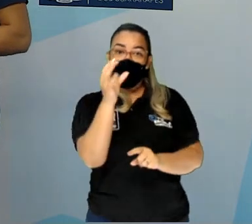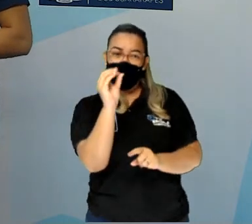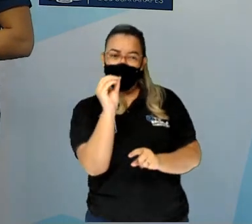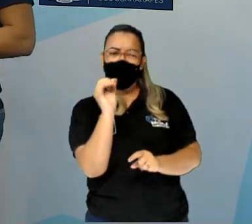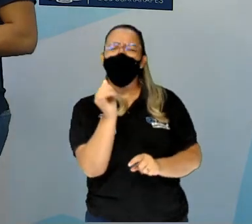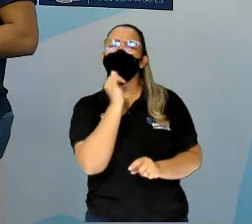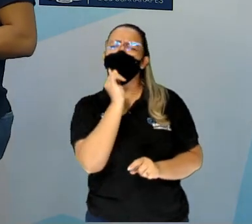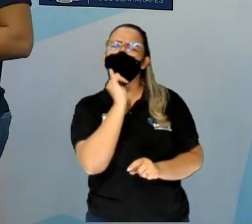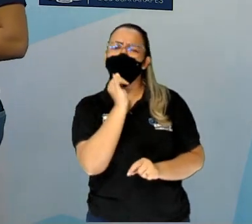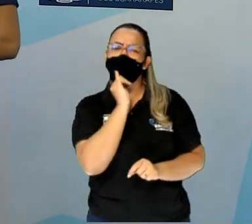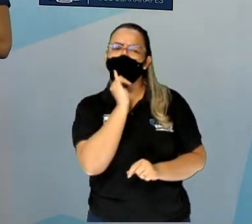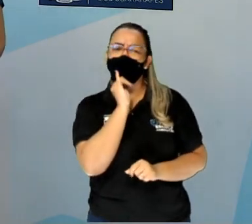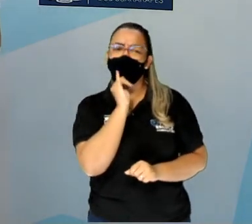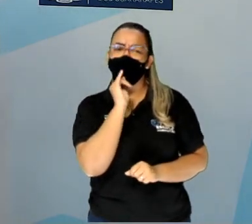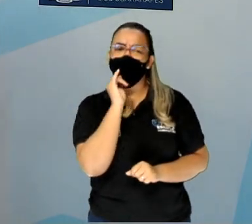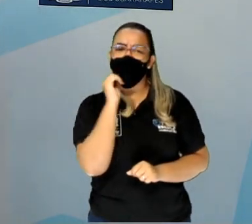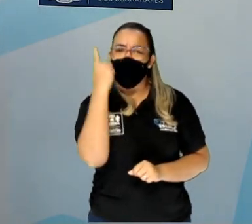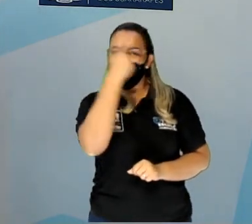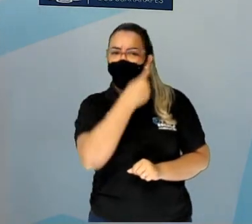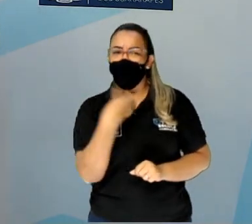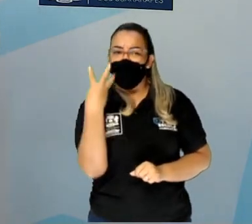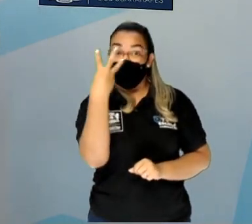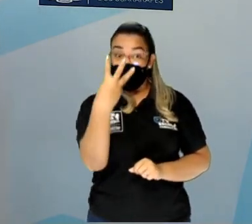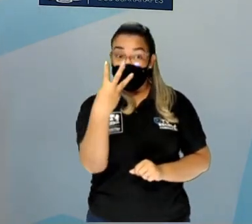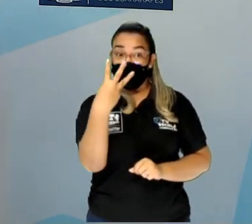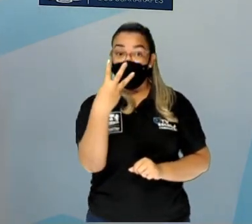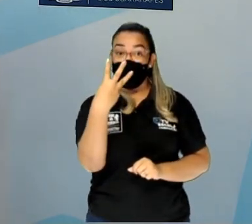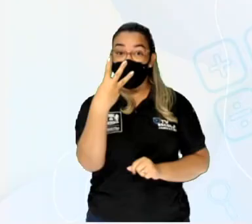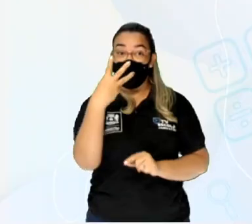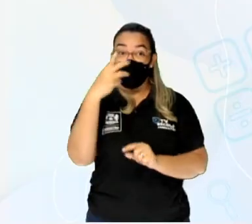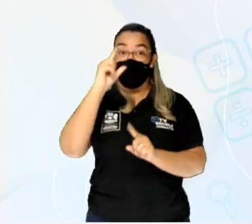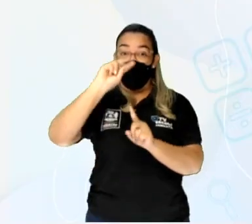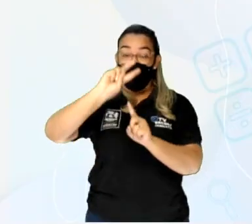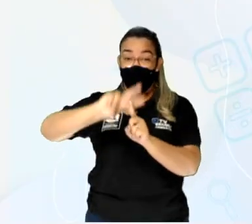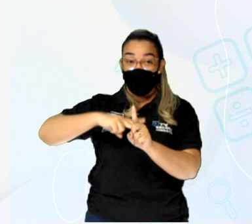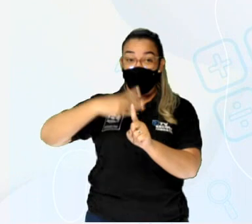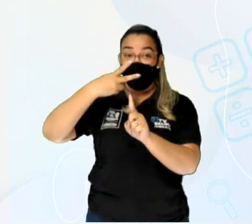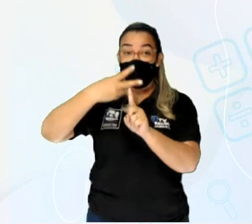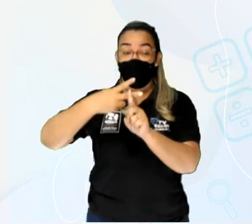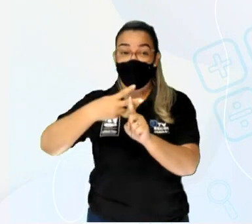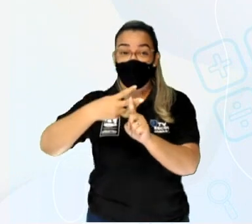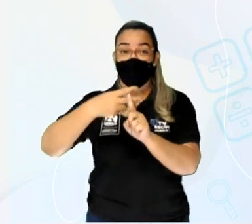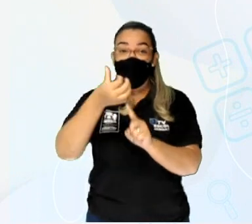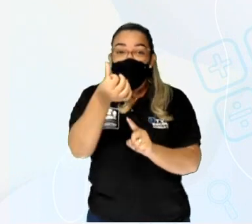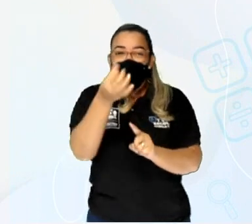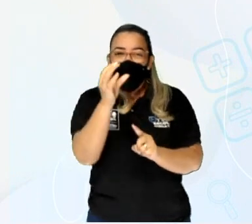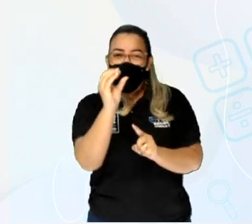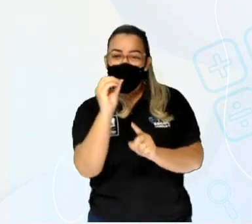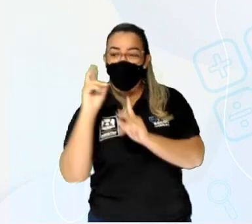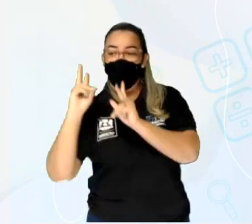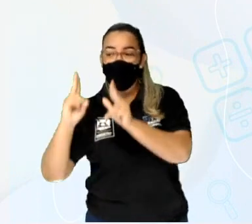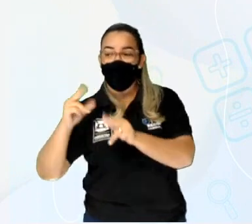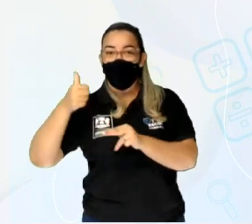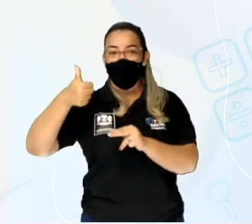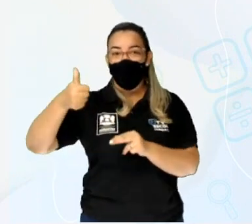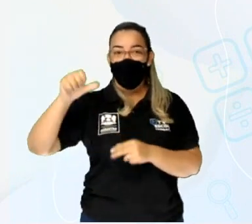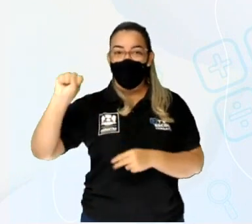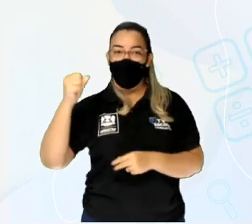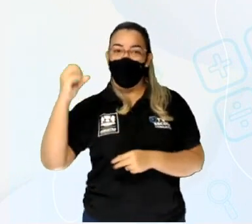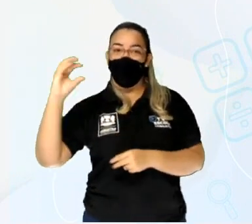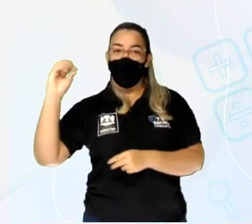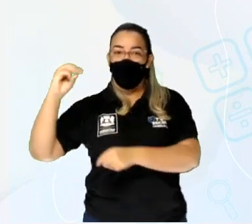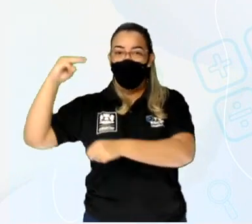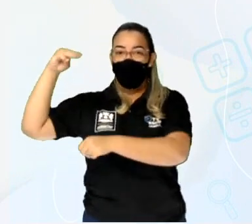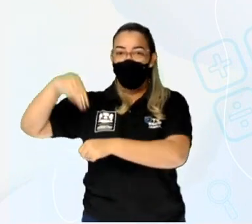exemplo. 3 horas. Nós multiplicamos. 3 vezes 60 é igual a 180 minutos.